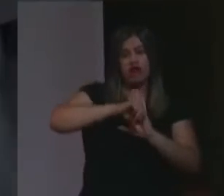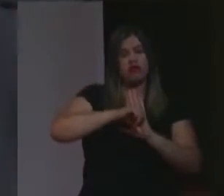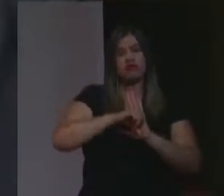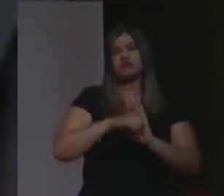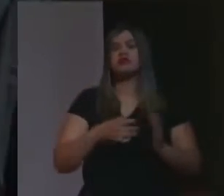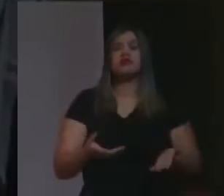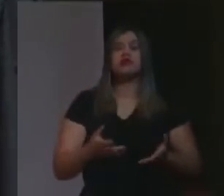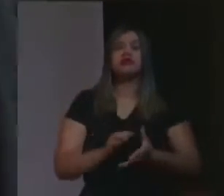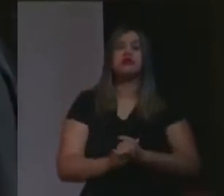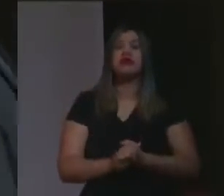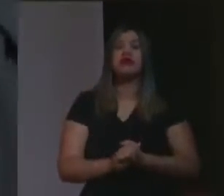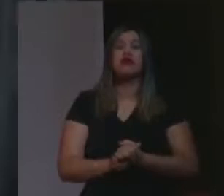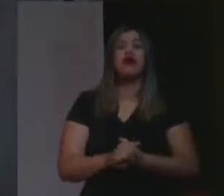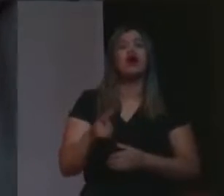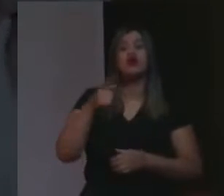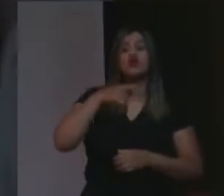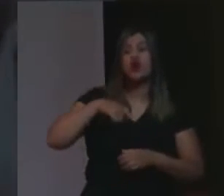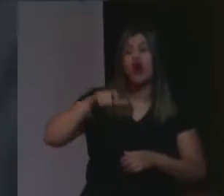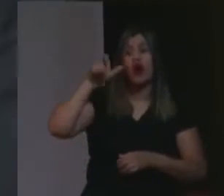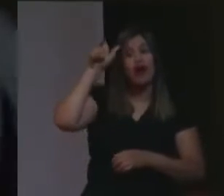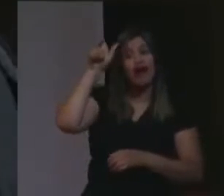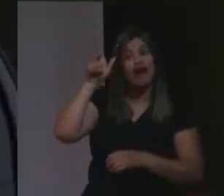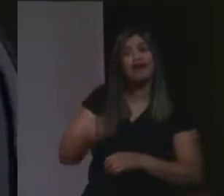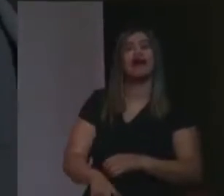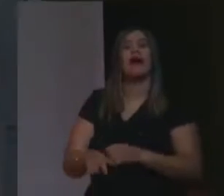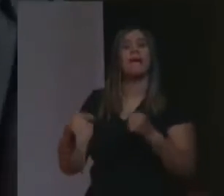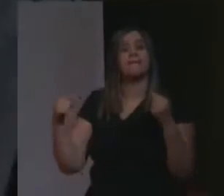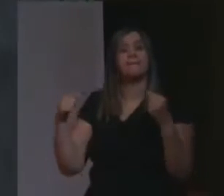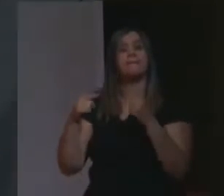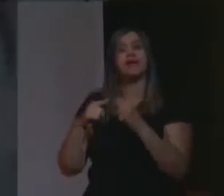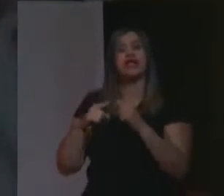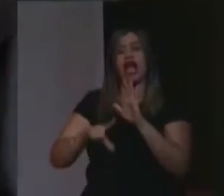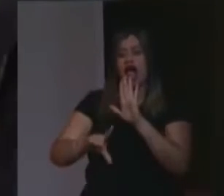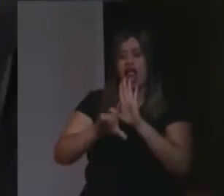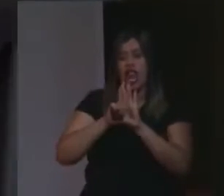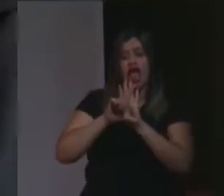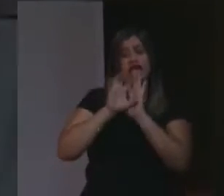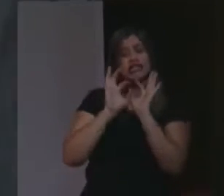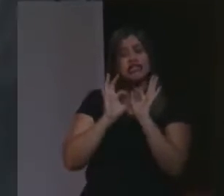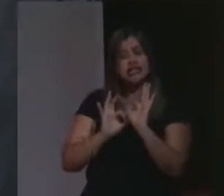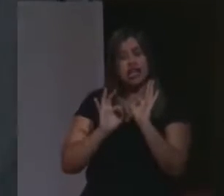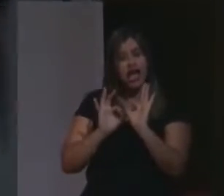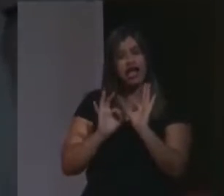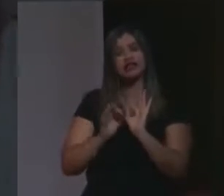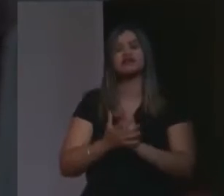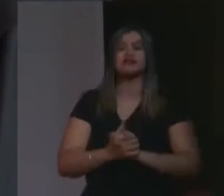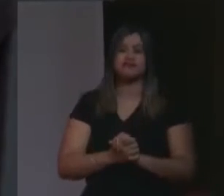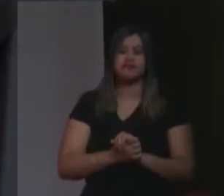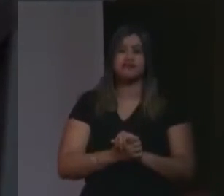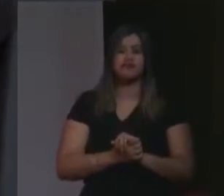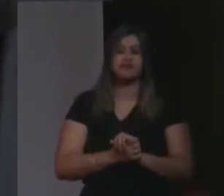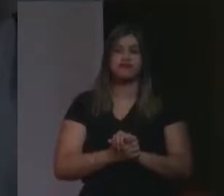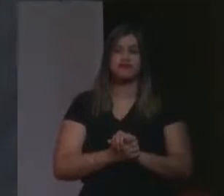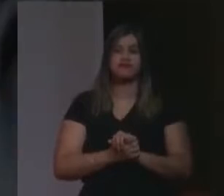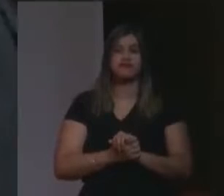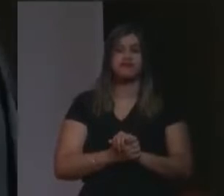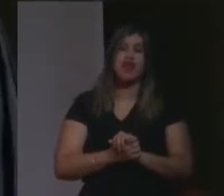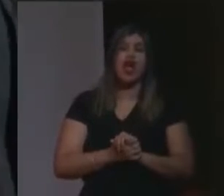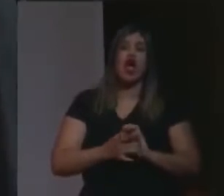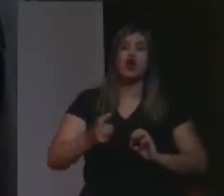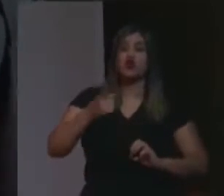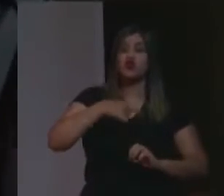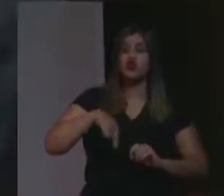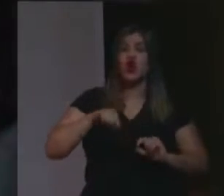Que nós sejamos um exemplo de como se deve aplicar a lei penal num estado de direito. de que